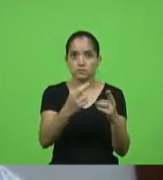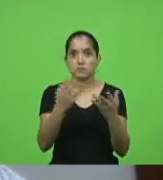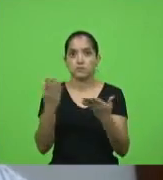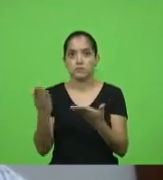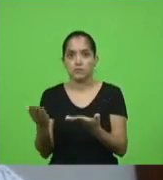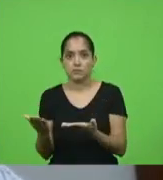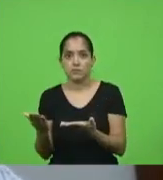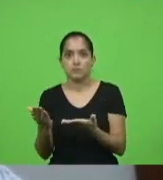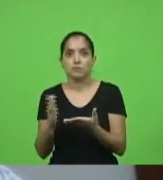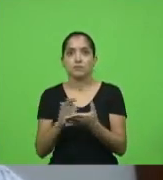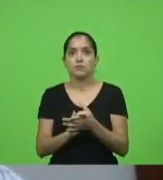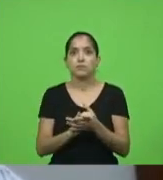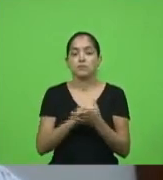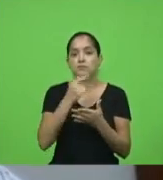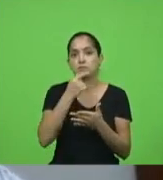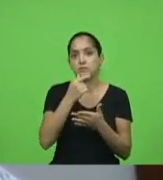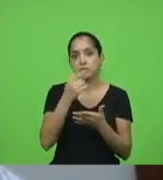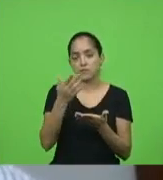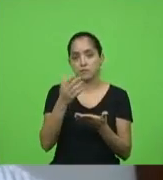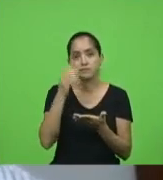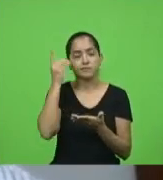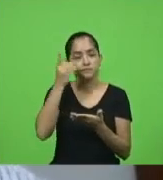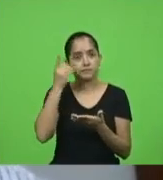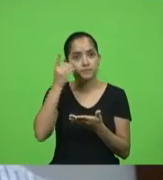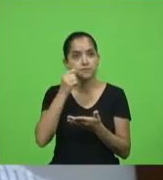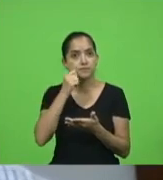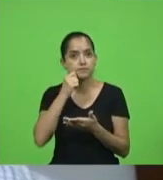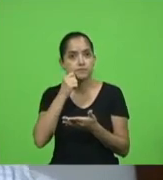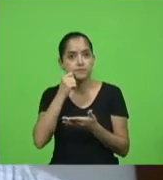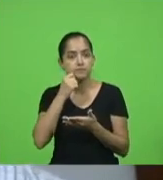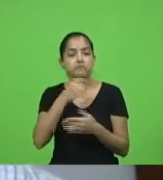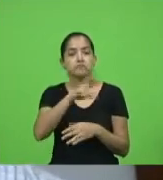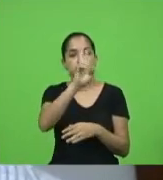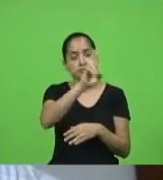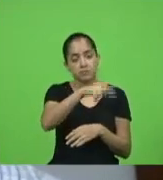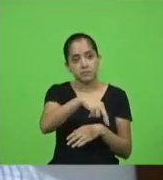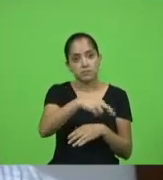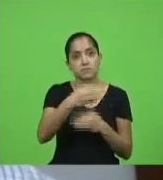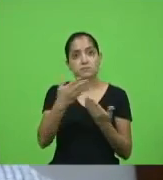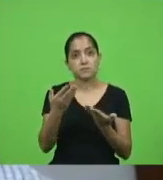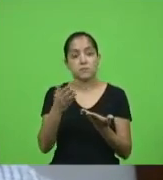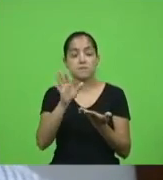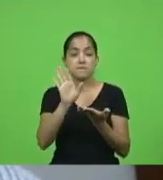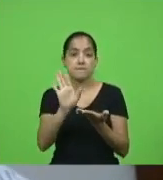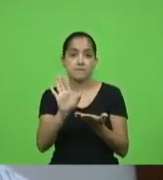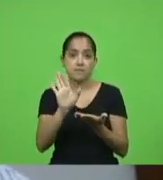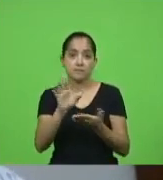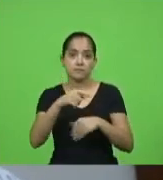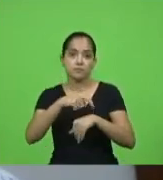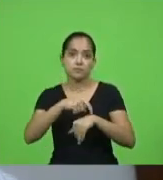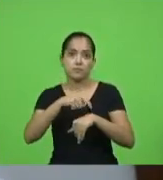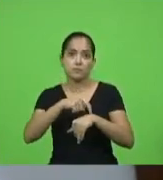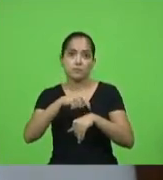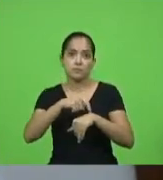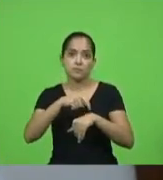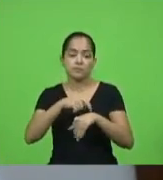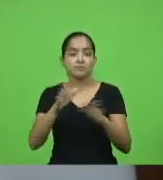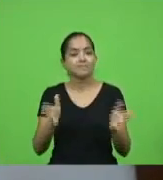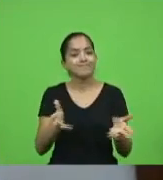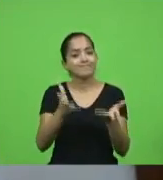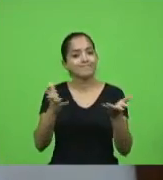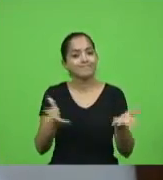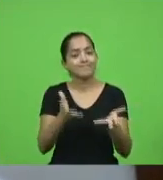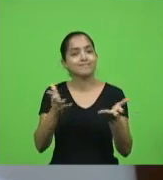a deputada Ana Campagnolo ela tem suas razões mas o momento é de incentivar a